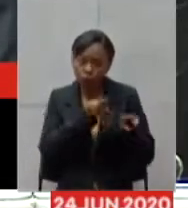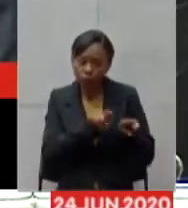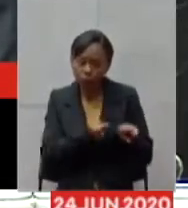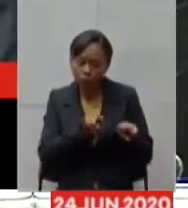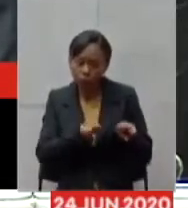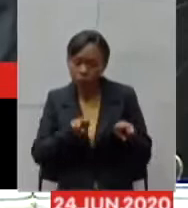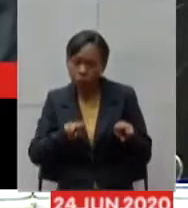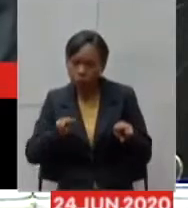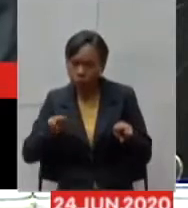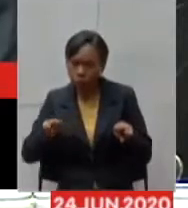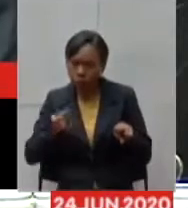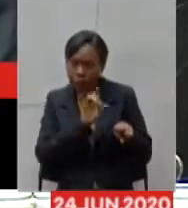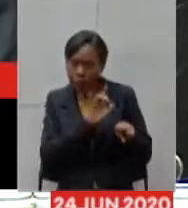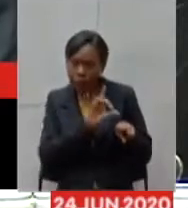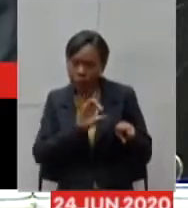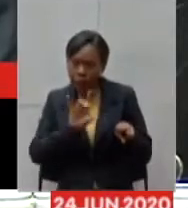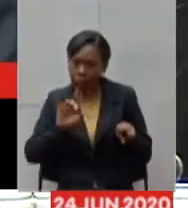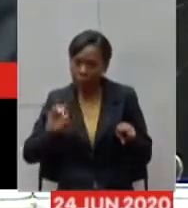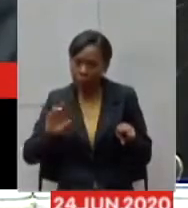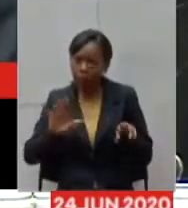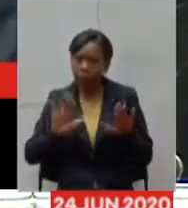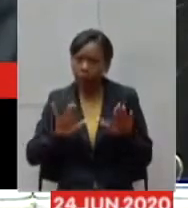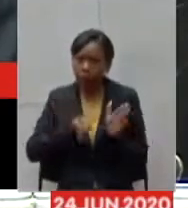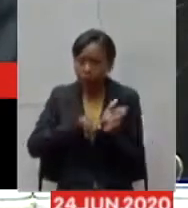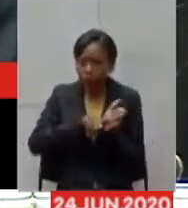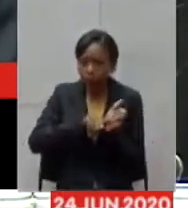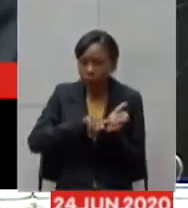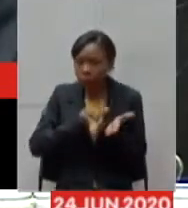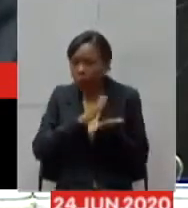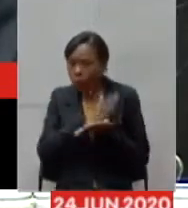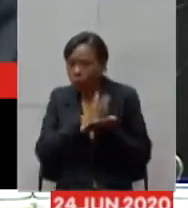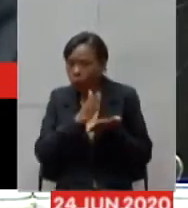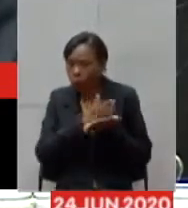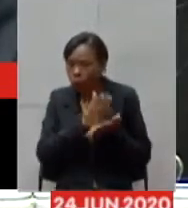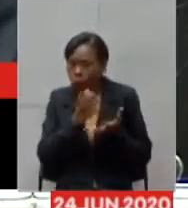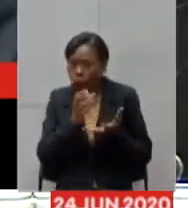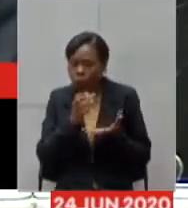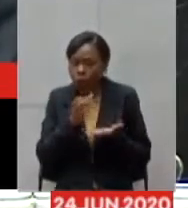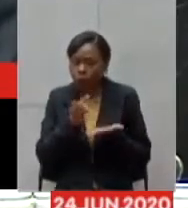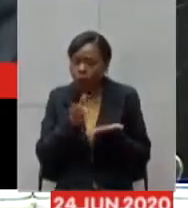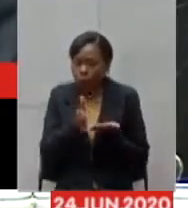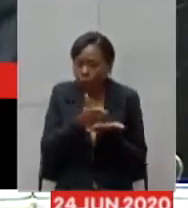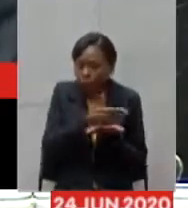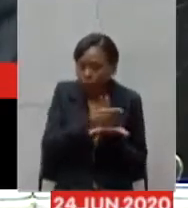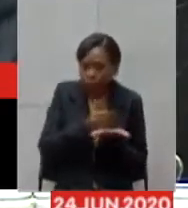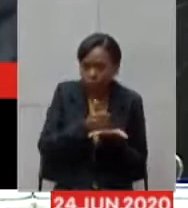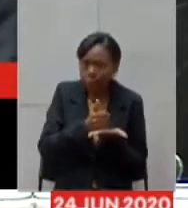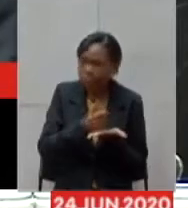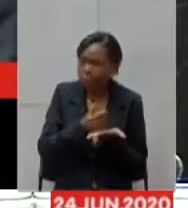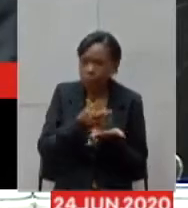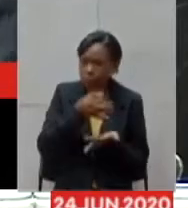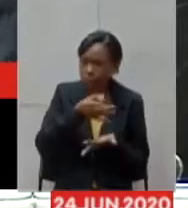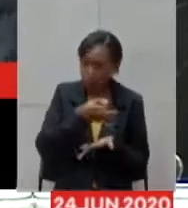tipos de dados eles não são os adequados sabendo disso o que nós fizemos nós fizemos também